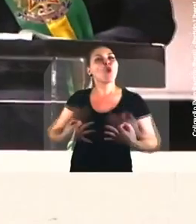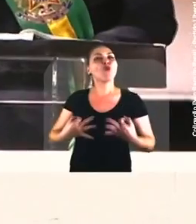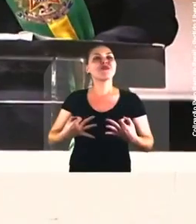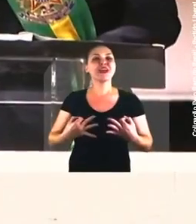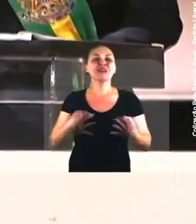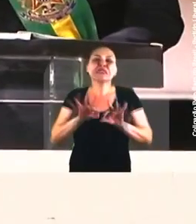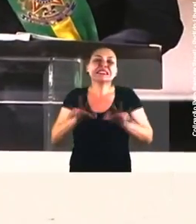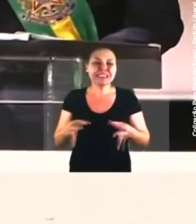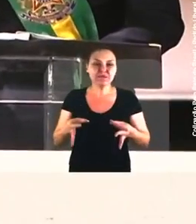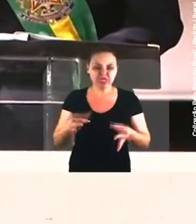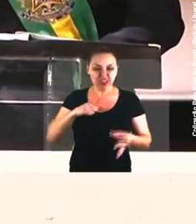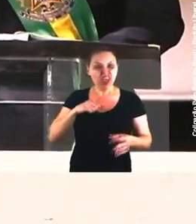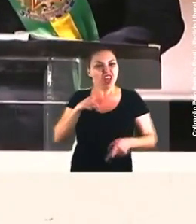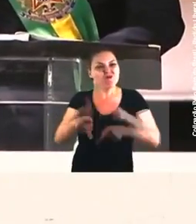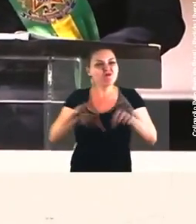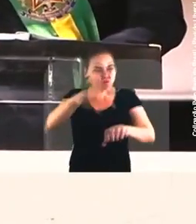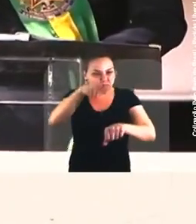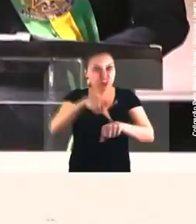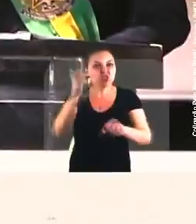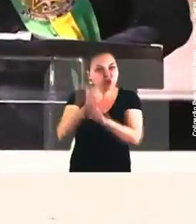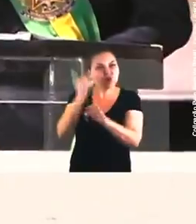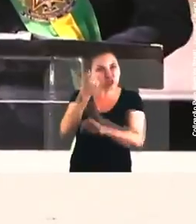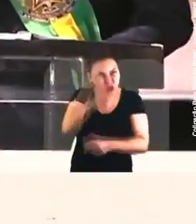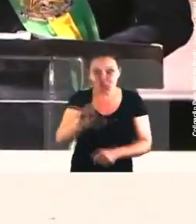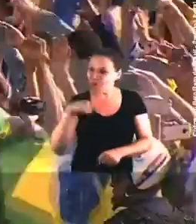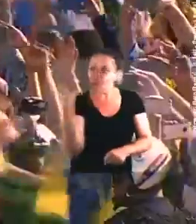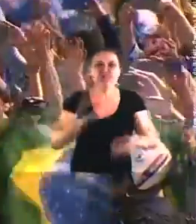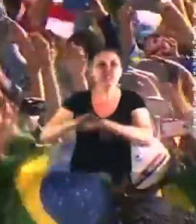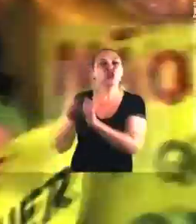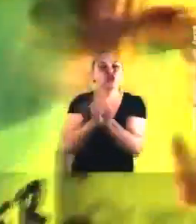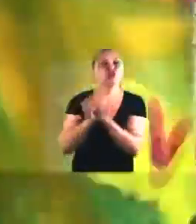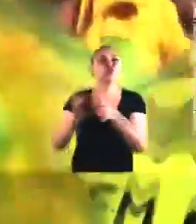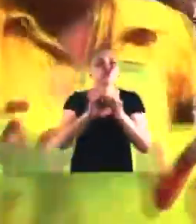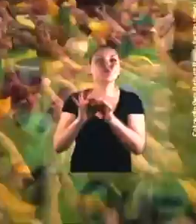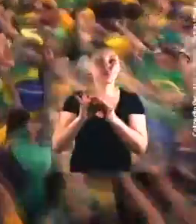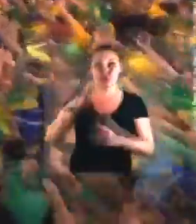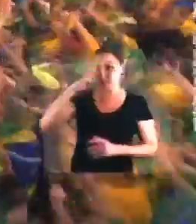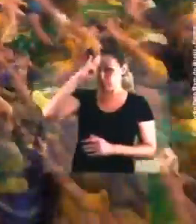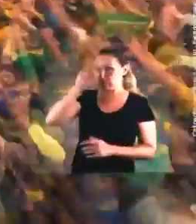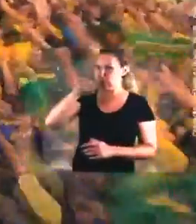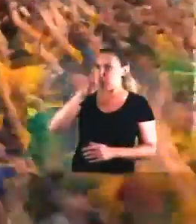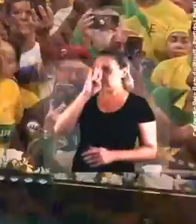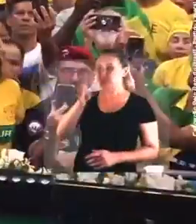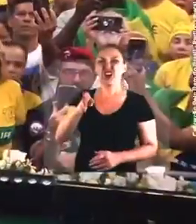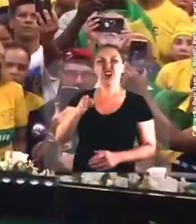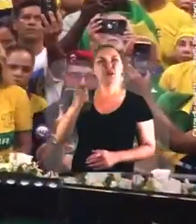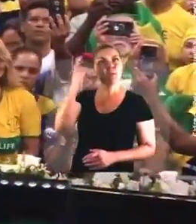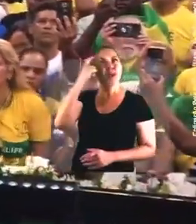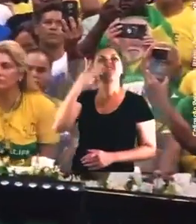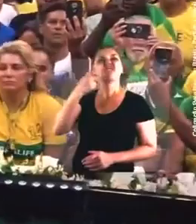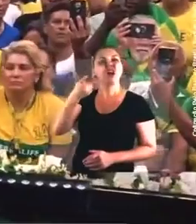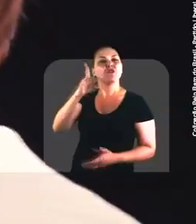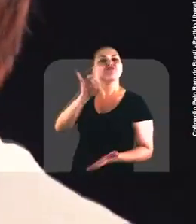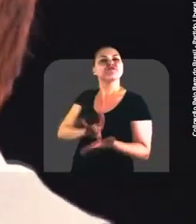Temos uma grande nação para reconstruir E isso faremos juntos Bolsonaro é direto Fala